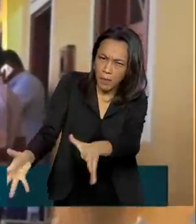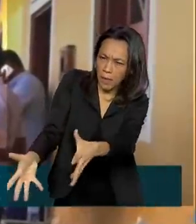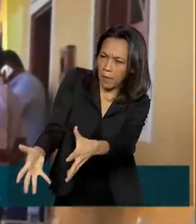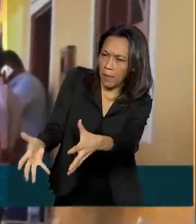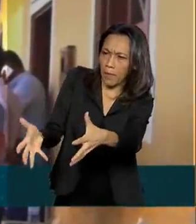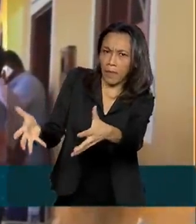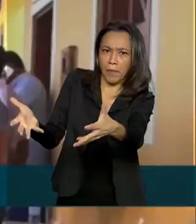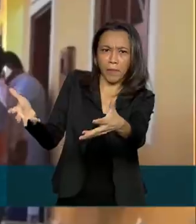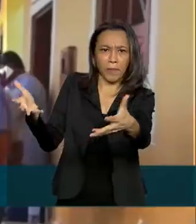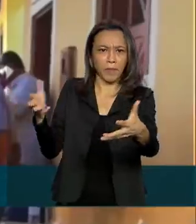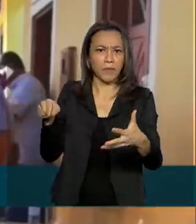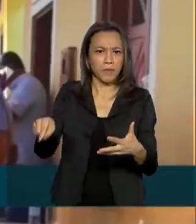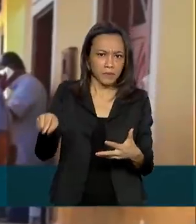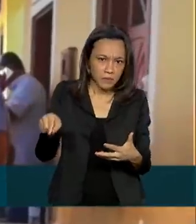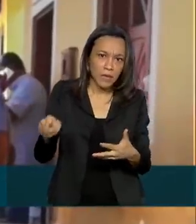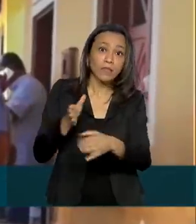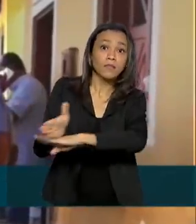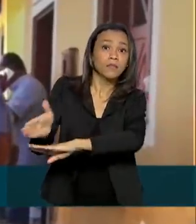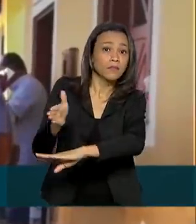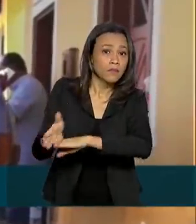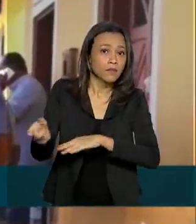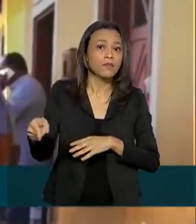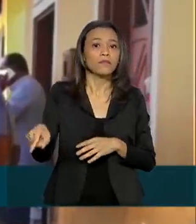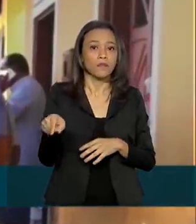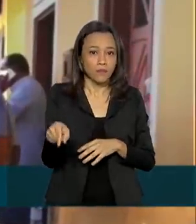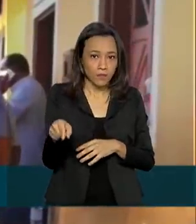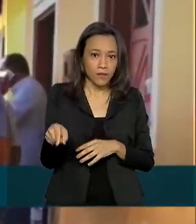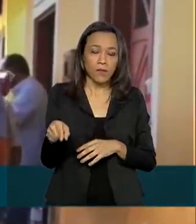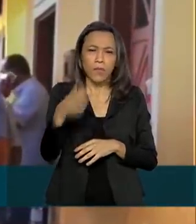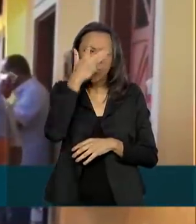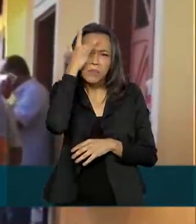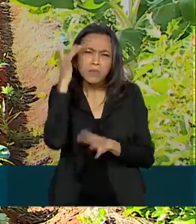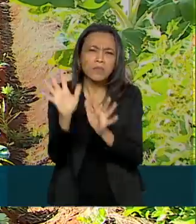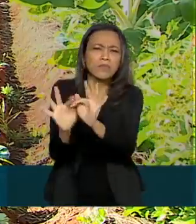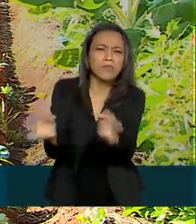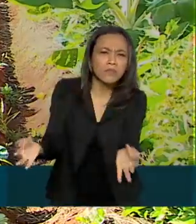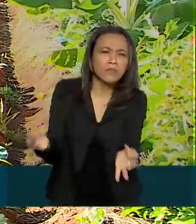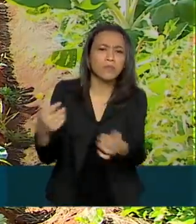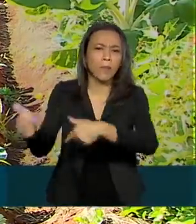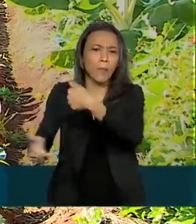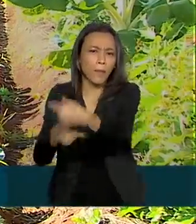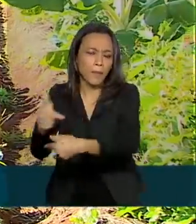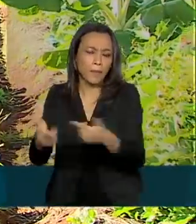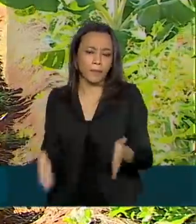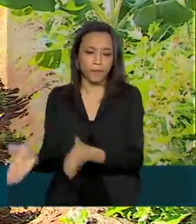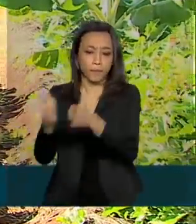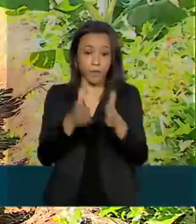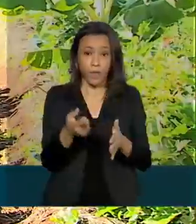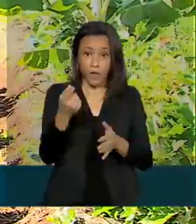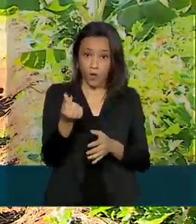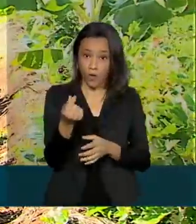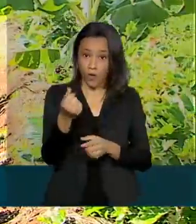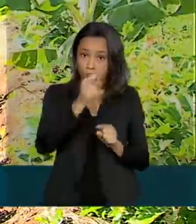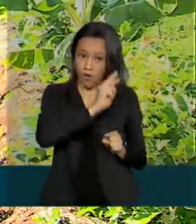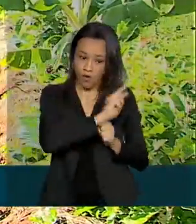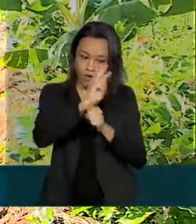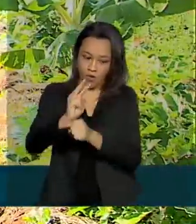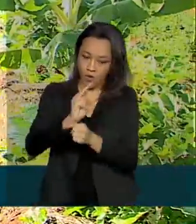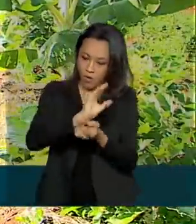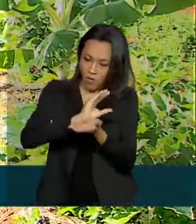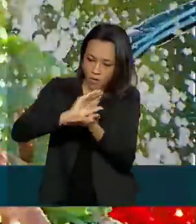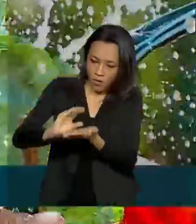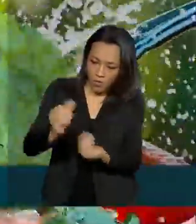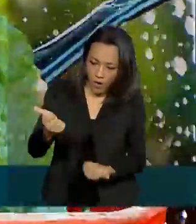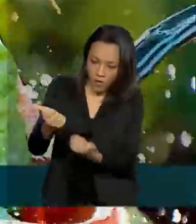com forma mais acessível para o pequeno produtor. Os financiamentos para os agricultores